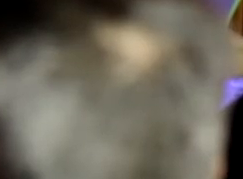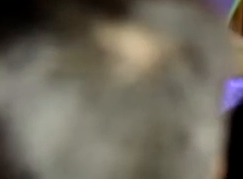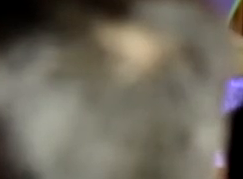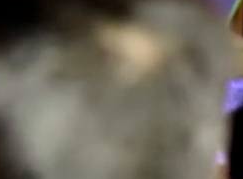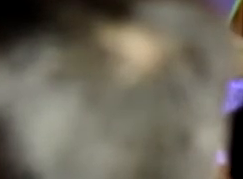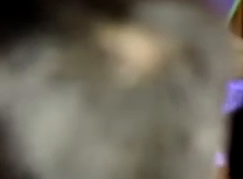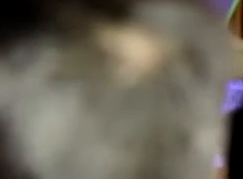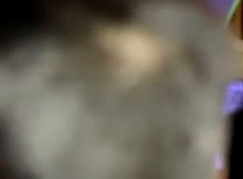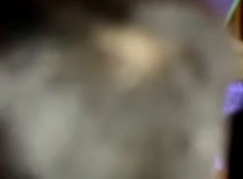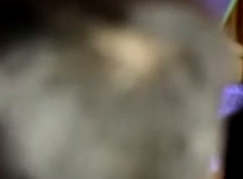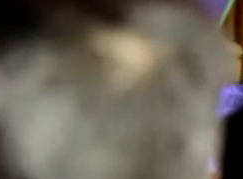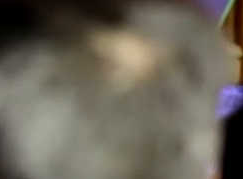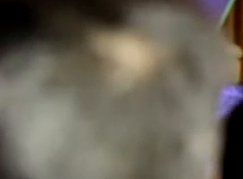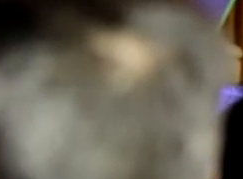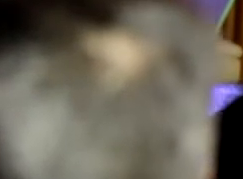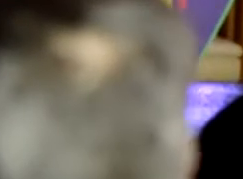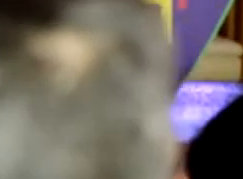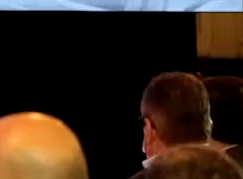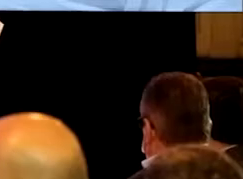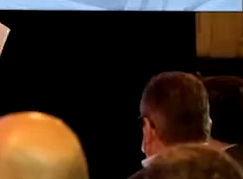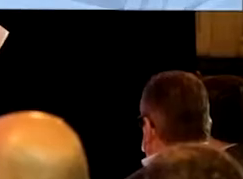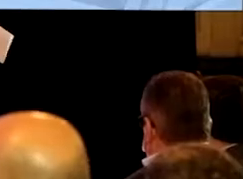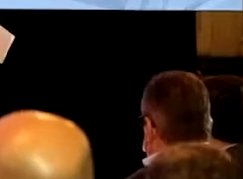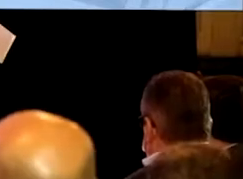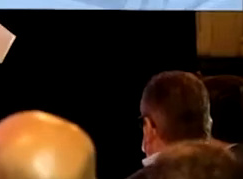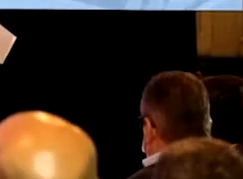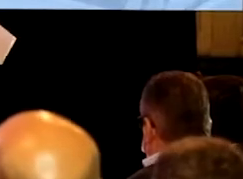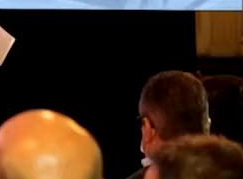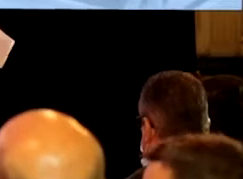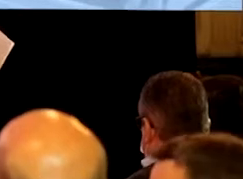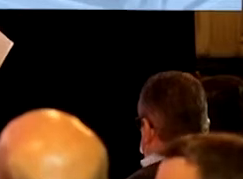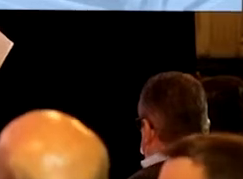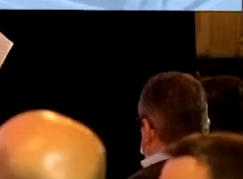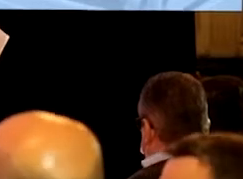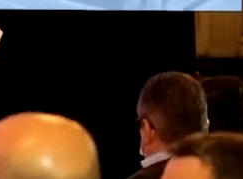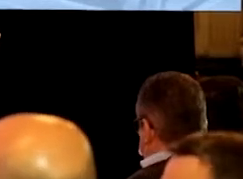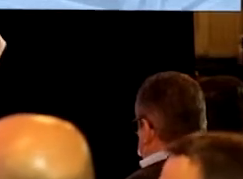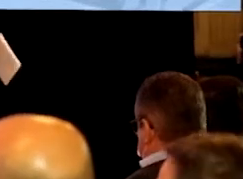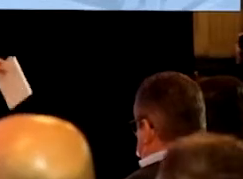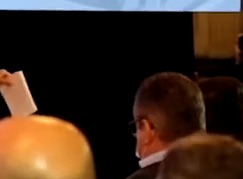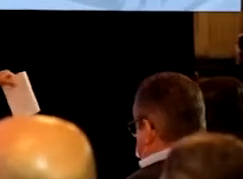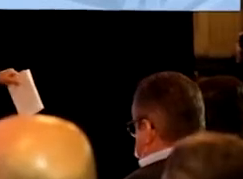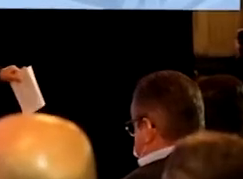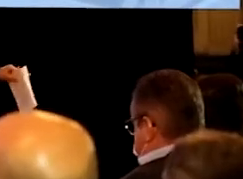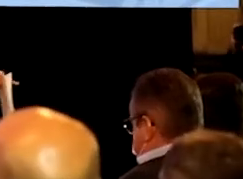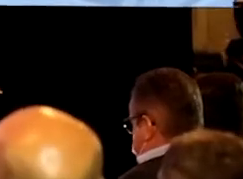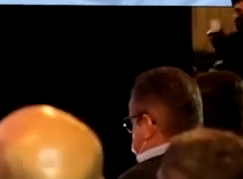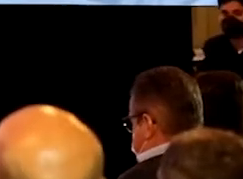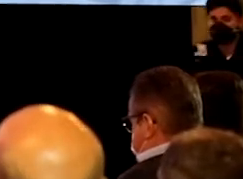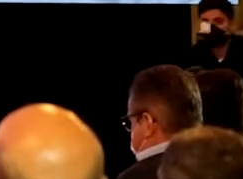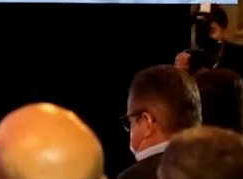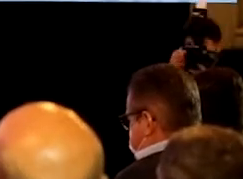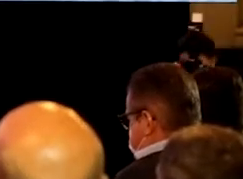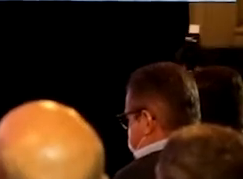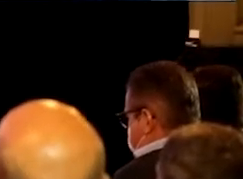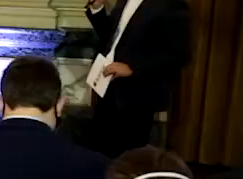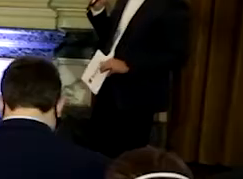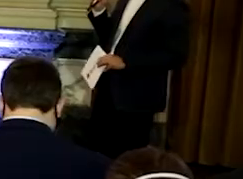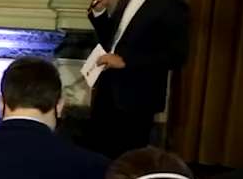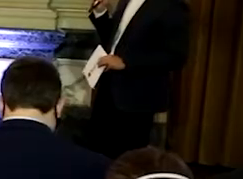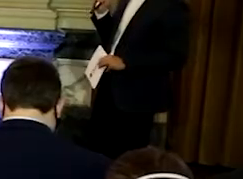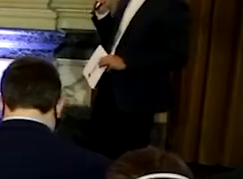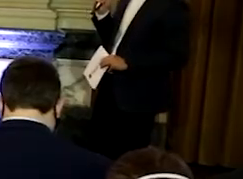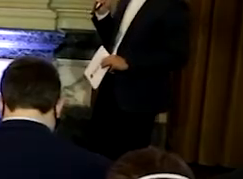lançou nesta segunda-feira um novo projeto do programa Avançar. É o Avançar na Saúde que prevê investimentos em obras,